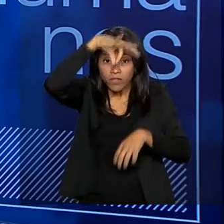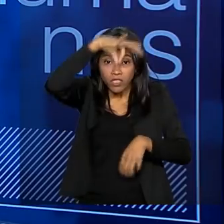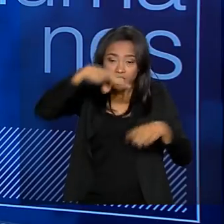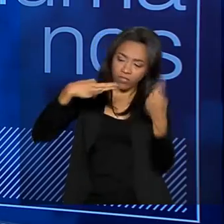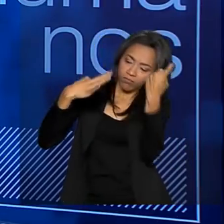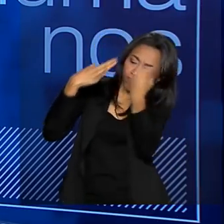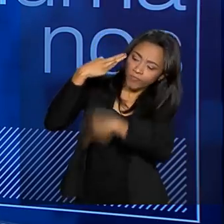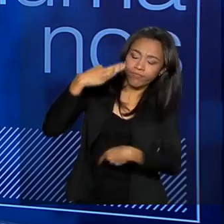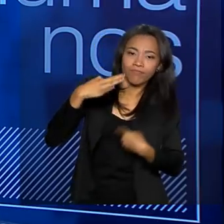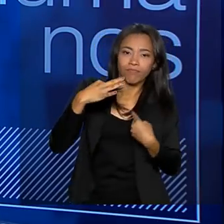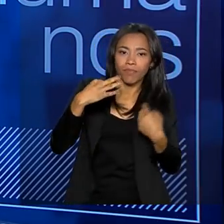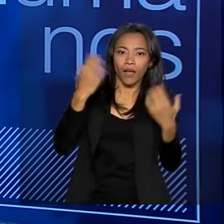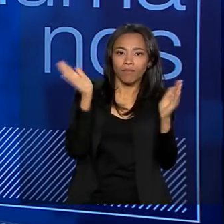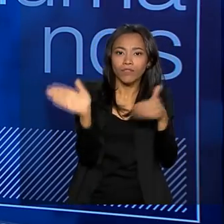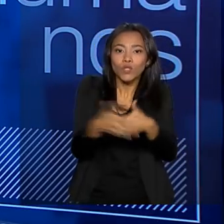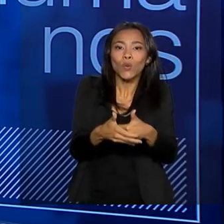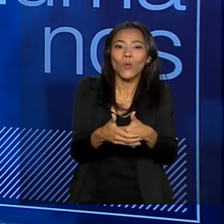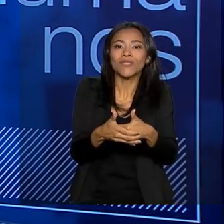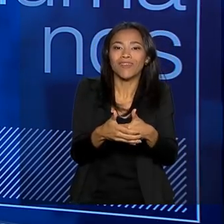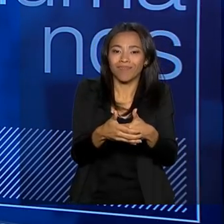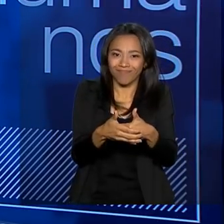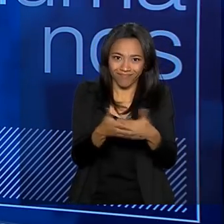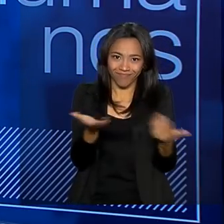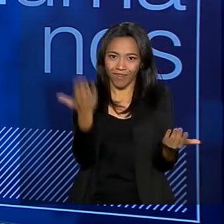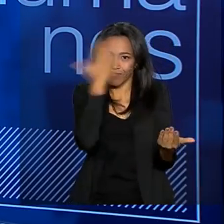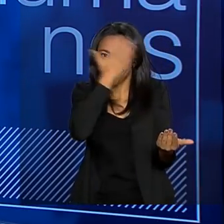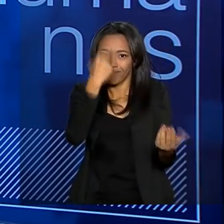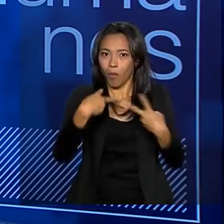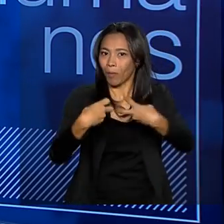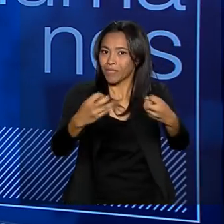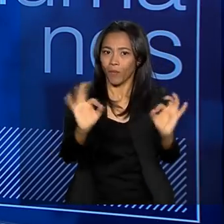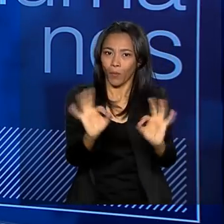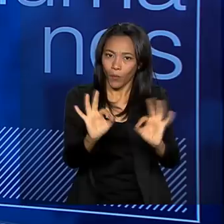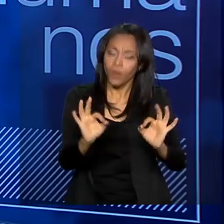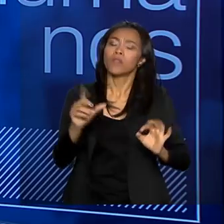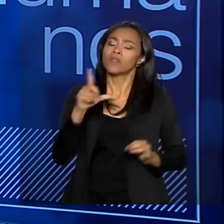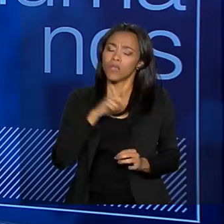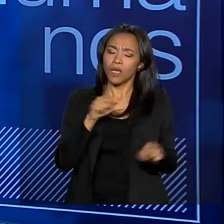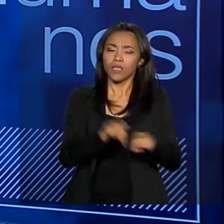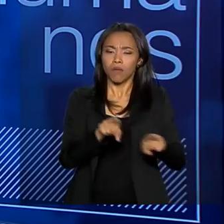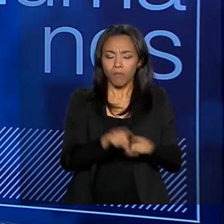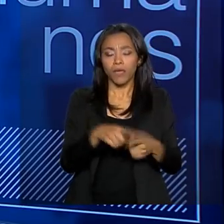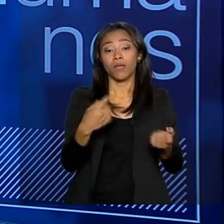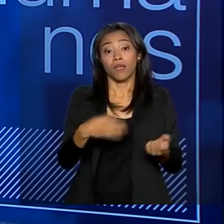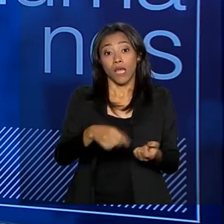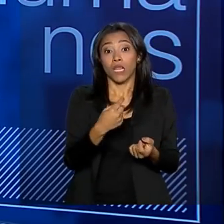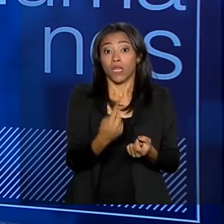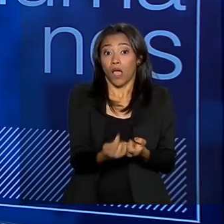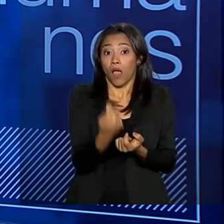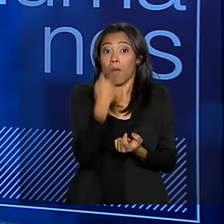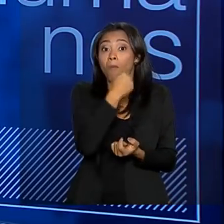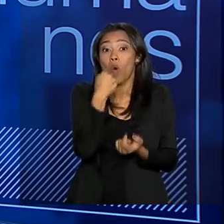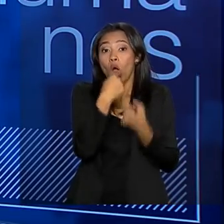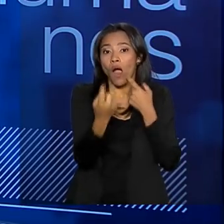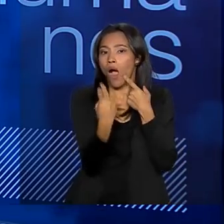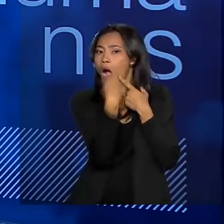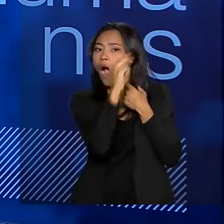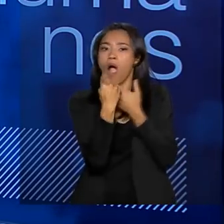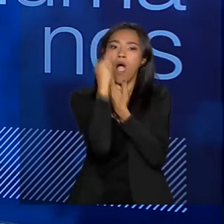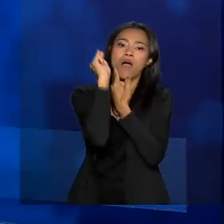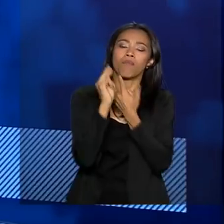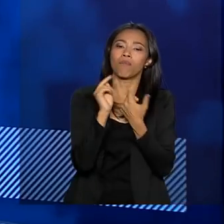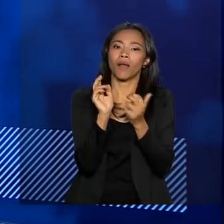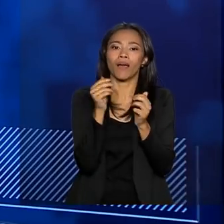para a gente não ver a cicatriz. Já há situações, inclusive, Paulo, de crianças se cortando dentro da boca para a gente não ver a